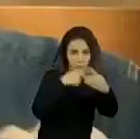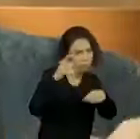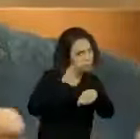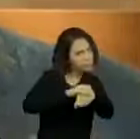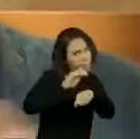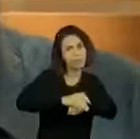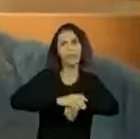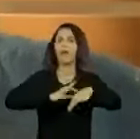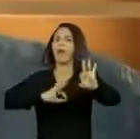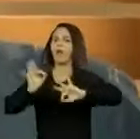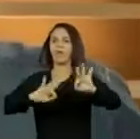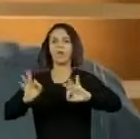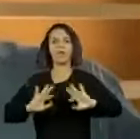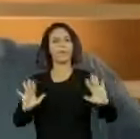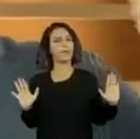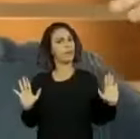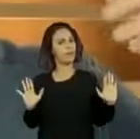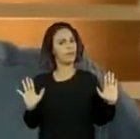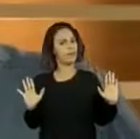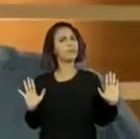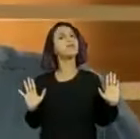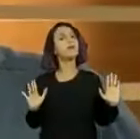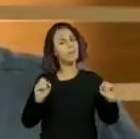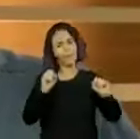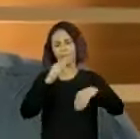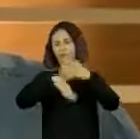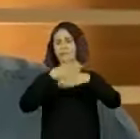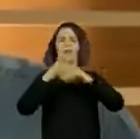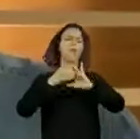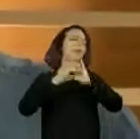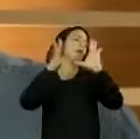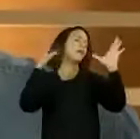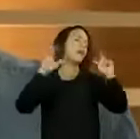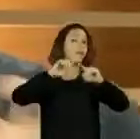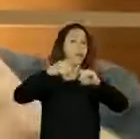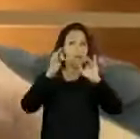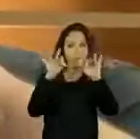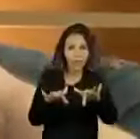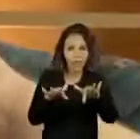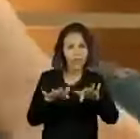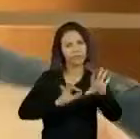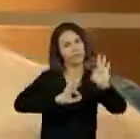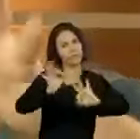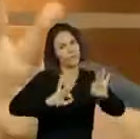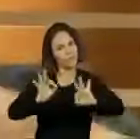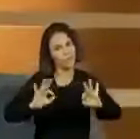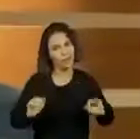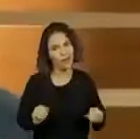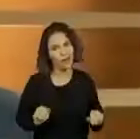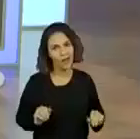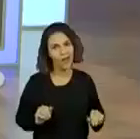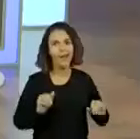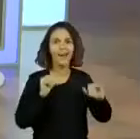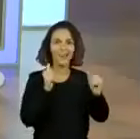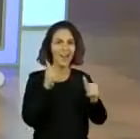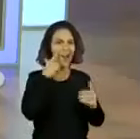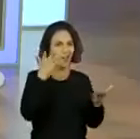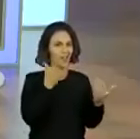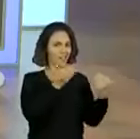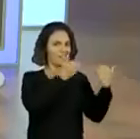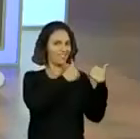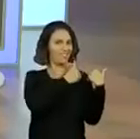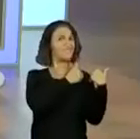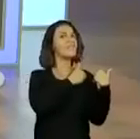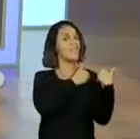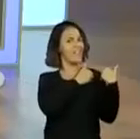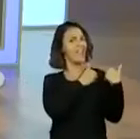arrumou. Não tem erro. Pode fazer a bagunça que for, desde que você arrume. Beleza? Ó, recuperei a moral com os pais de novo. Porque no